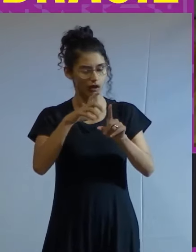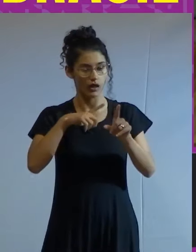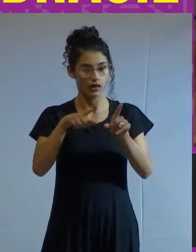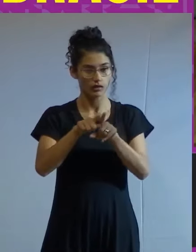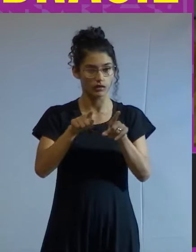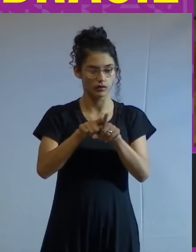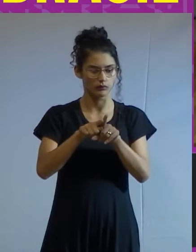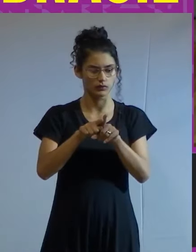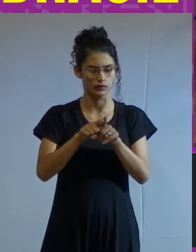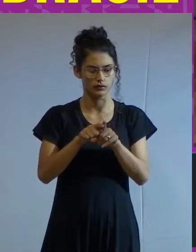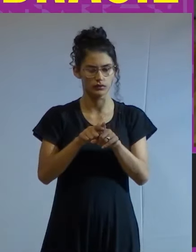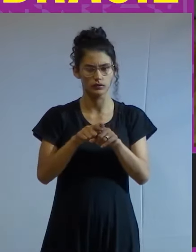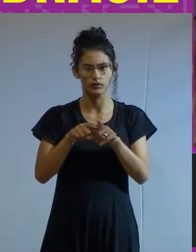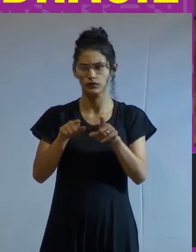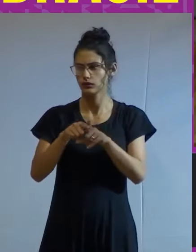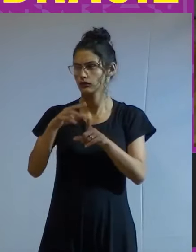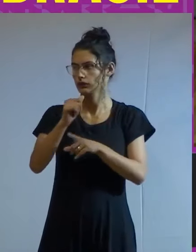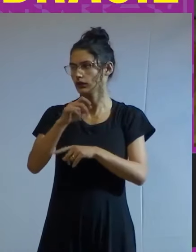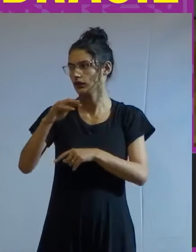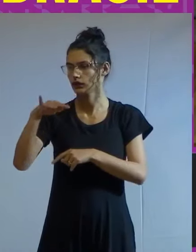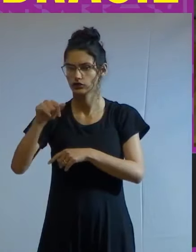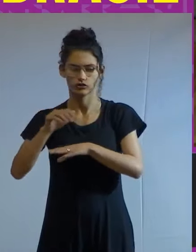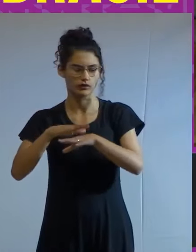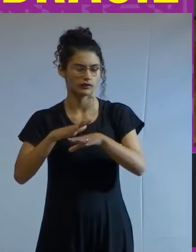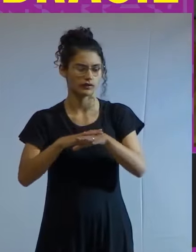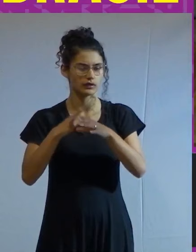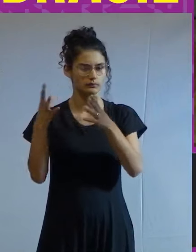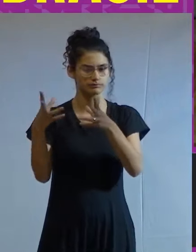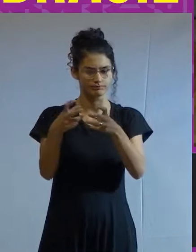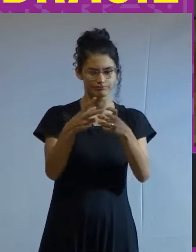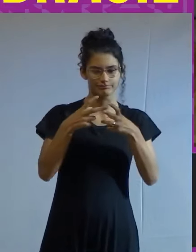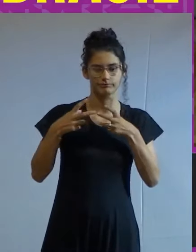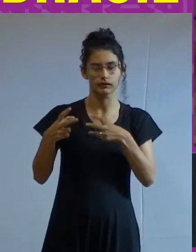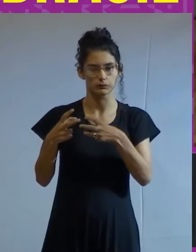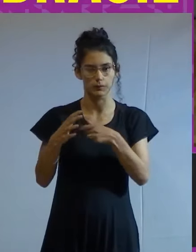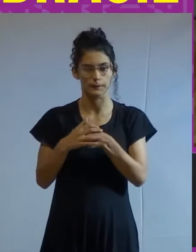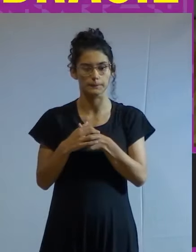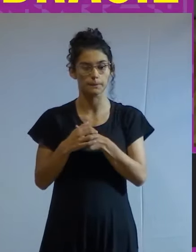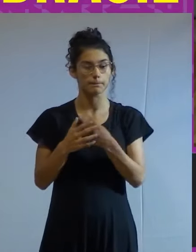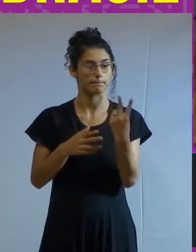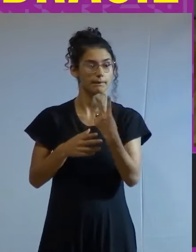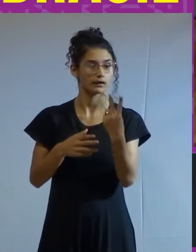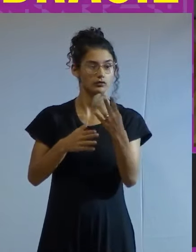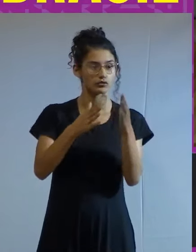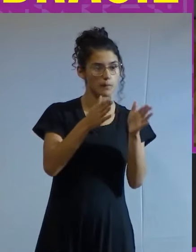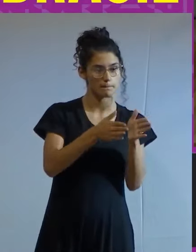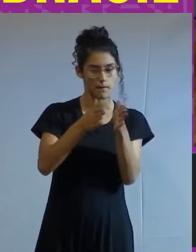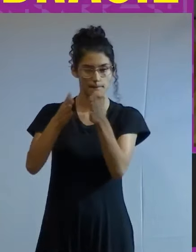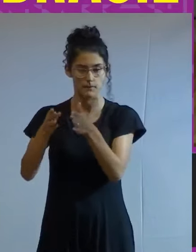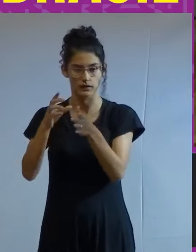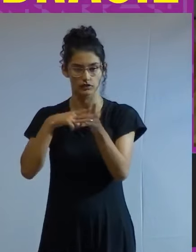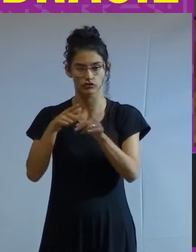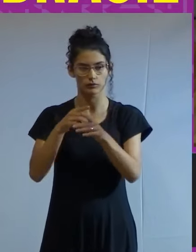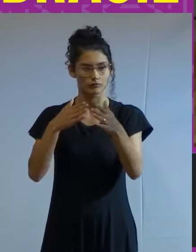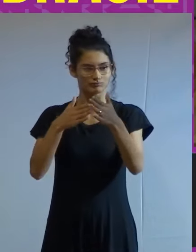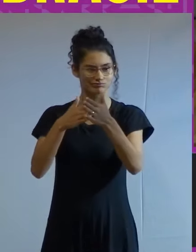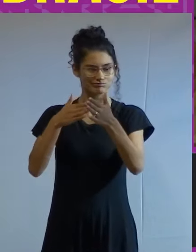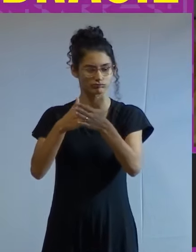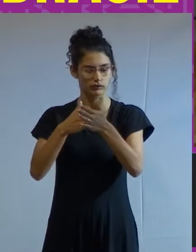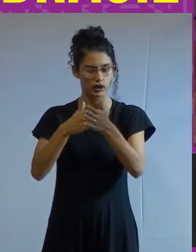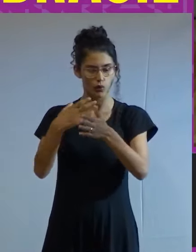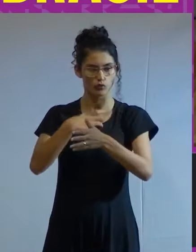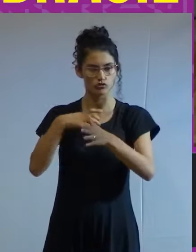semiáreas do Agreste e da Caatinga se faziam sentir claramente. Essas duas barreiras limitaram a